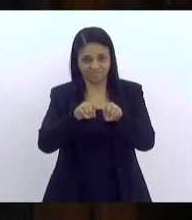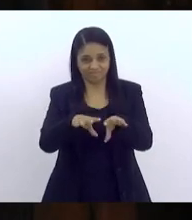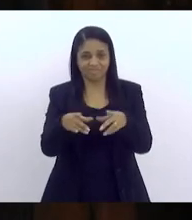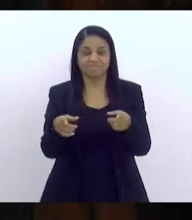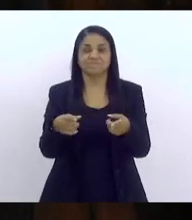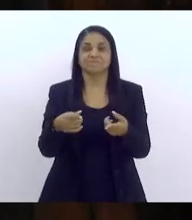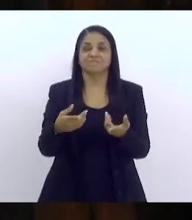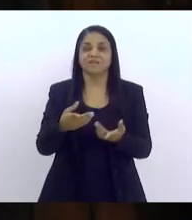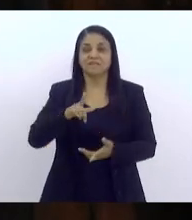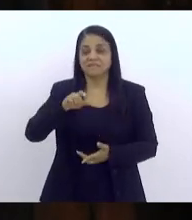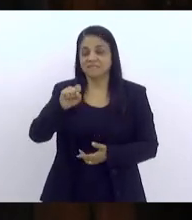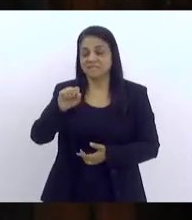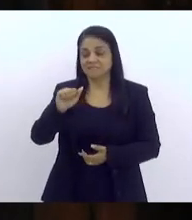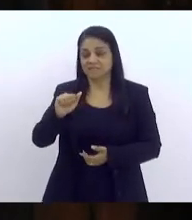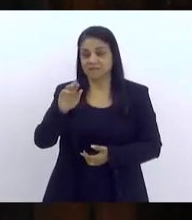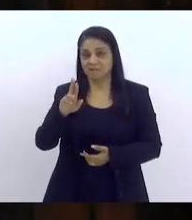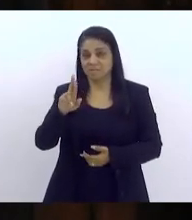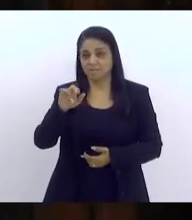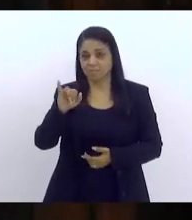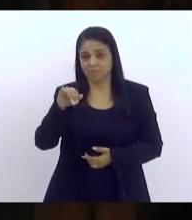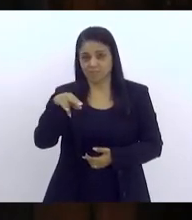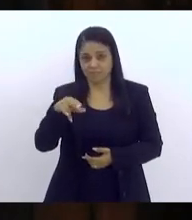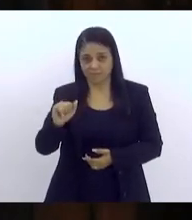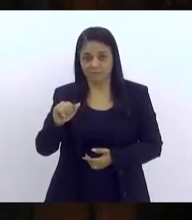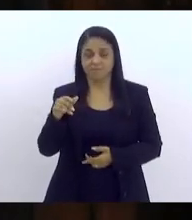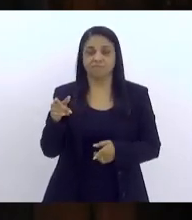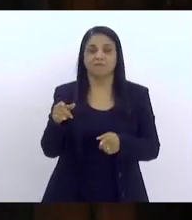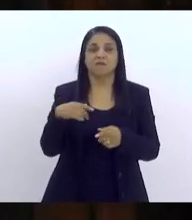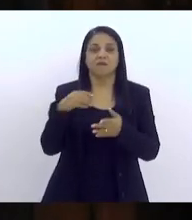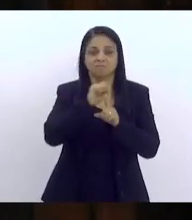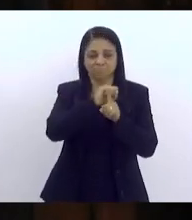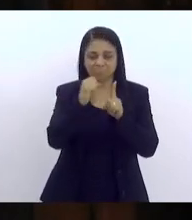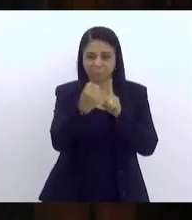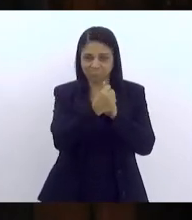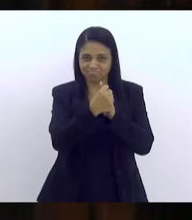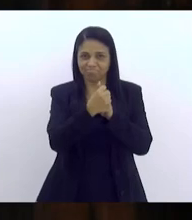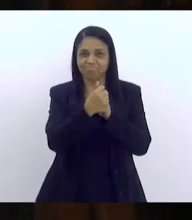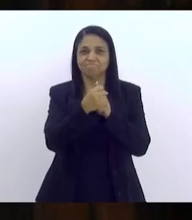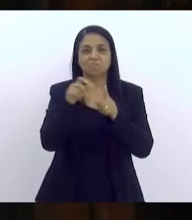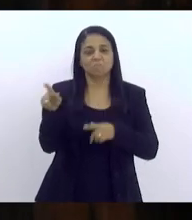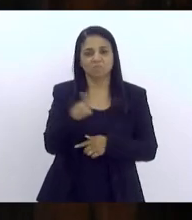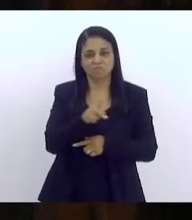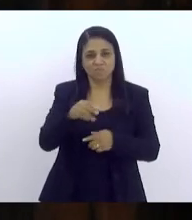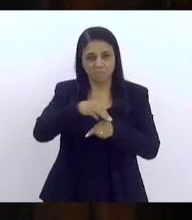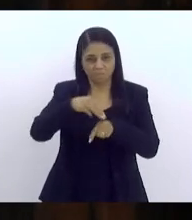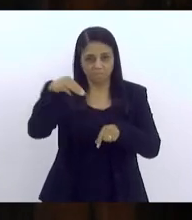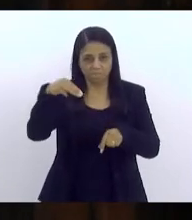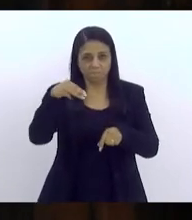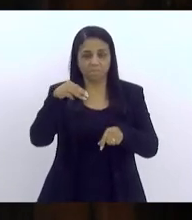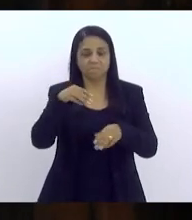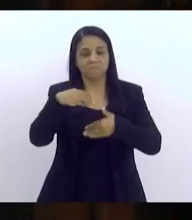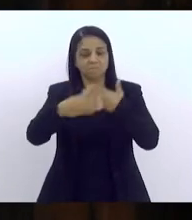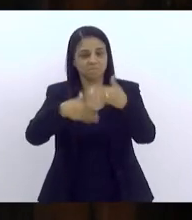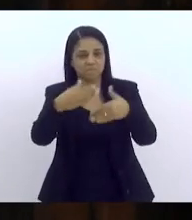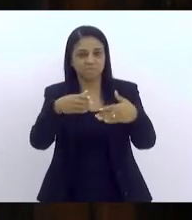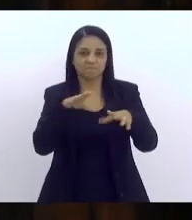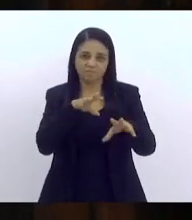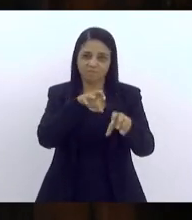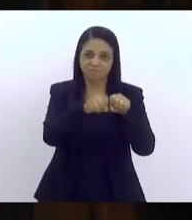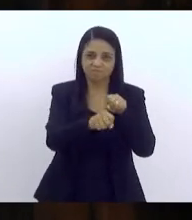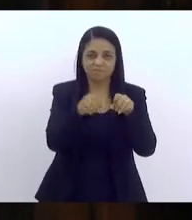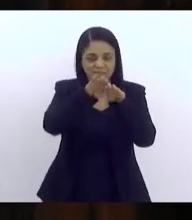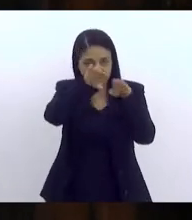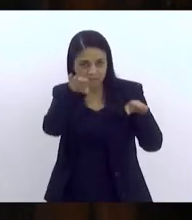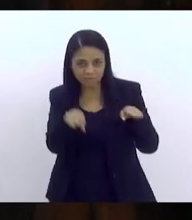E Sabrina Batista Artman, assistente social e professora, mestre em Processos Formativos e Desigualdades.